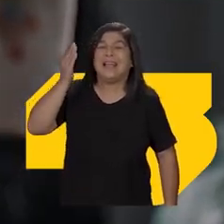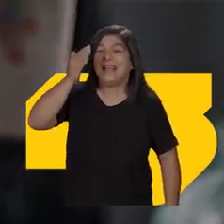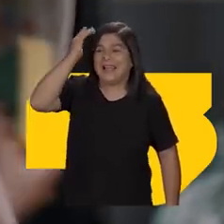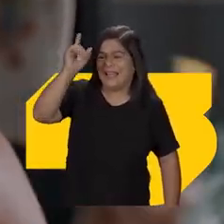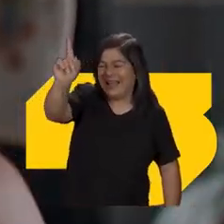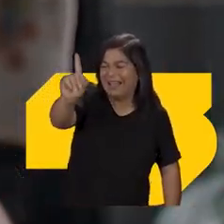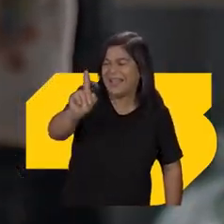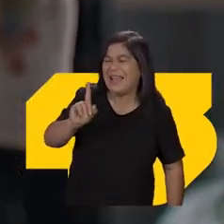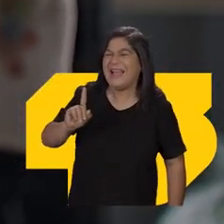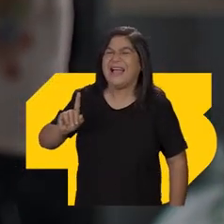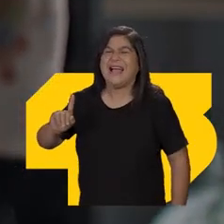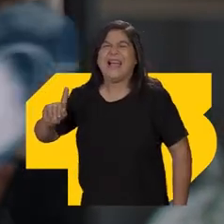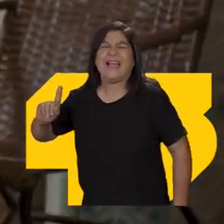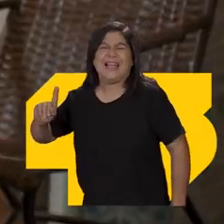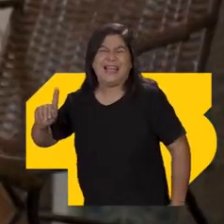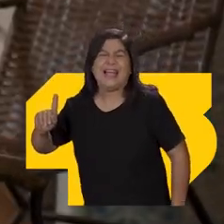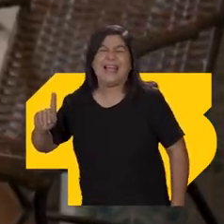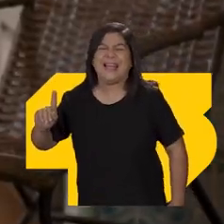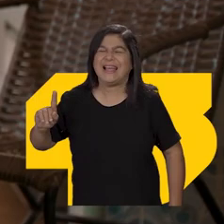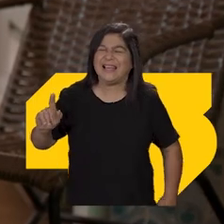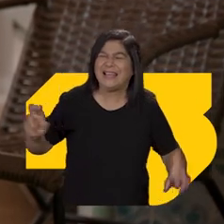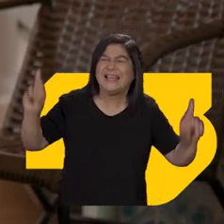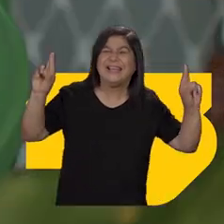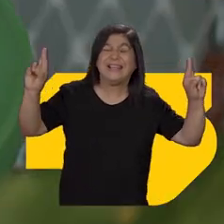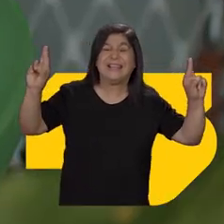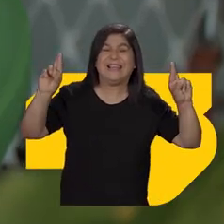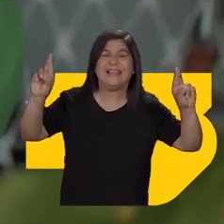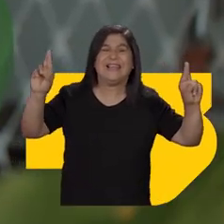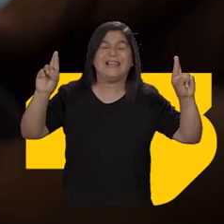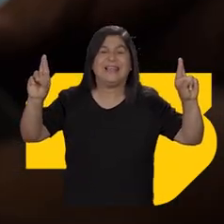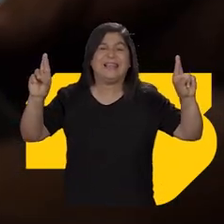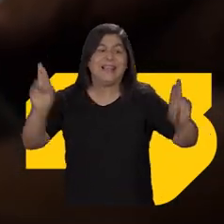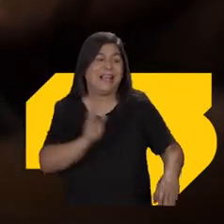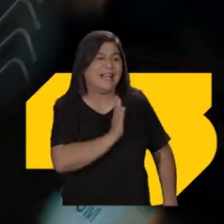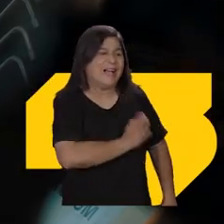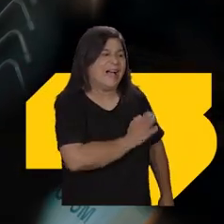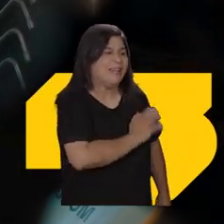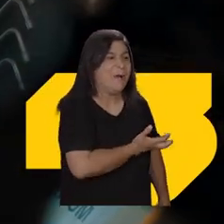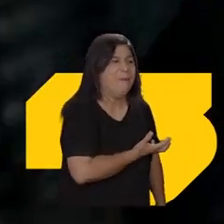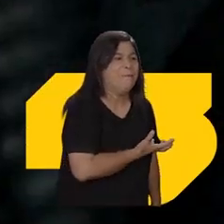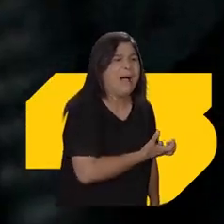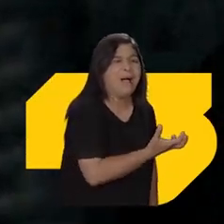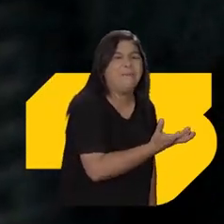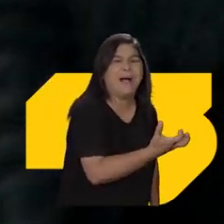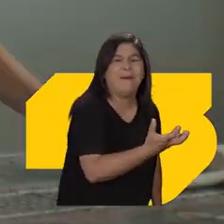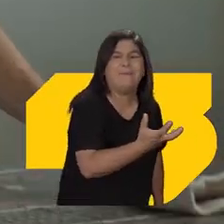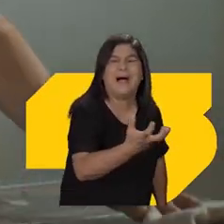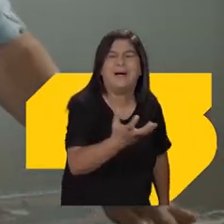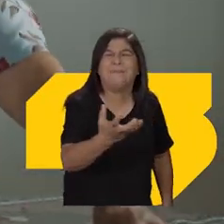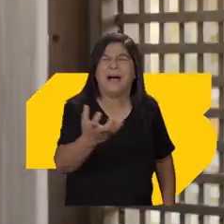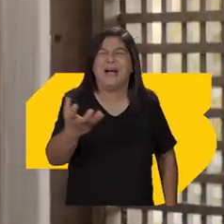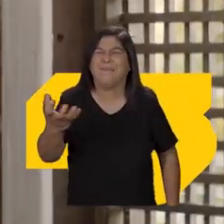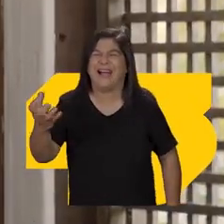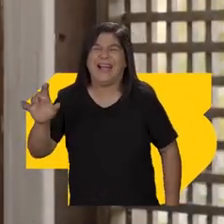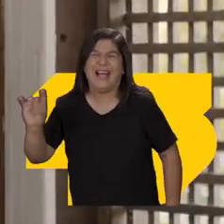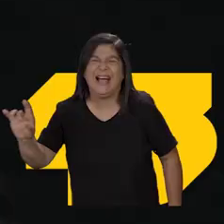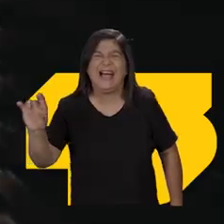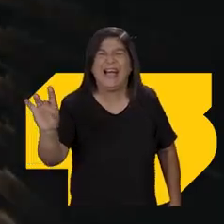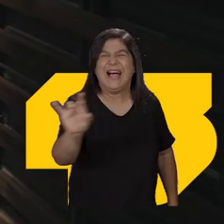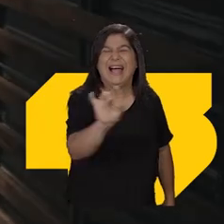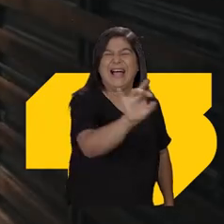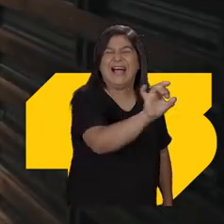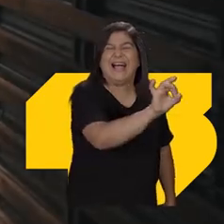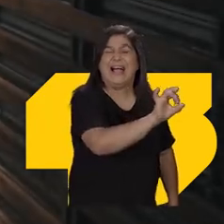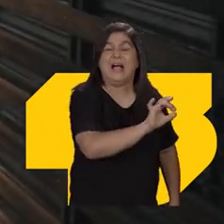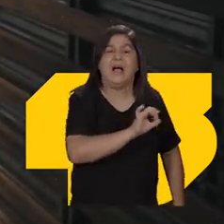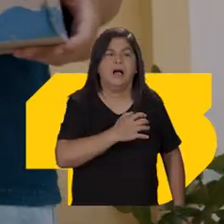ficar O coração da nova Paraíba Bate forte dentro de cada lar